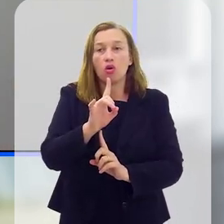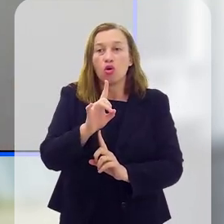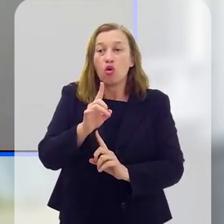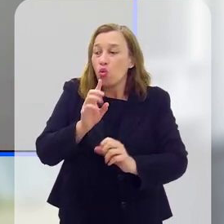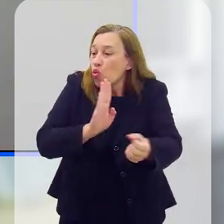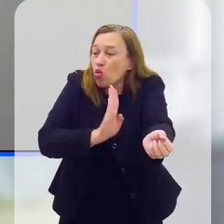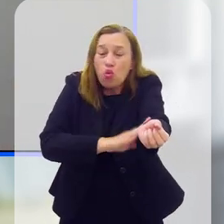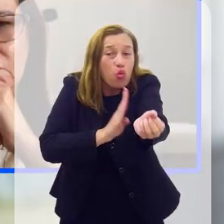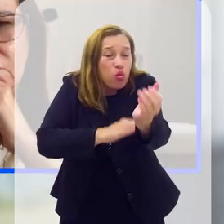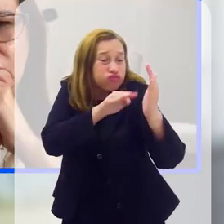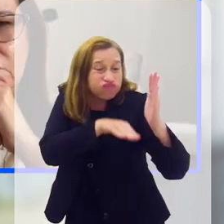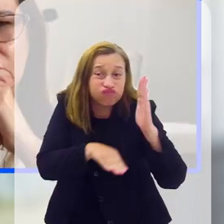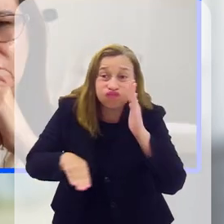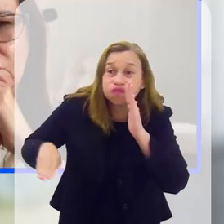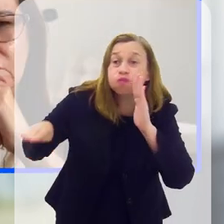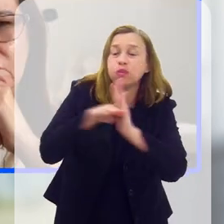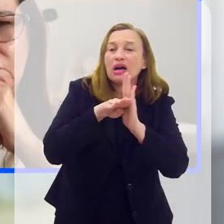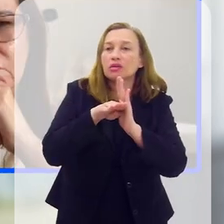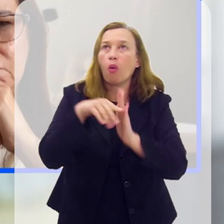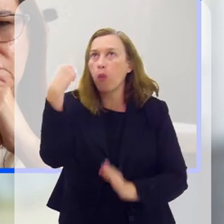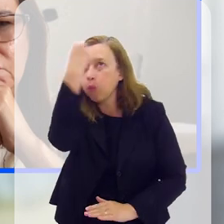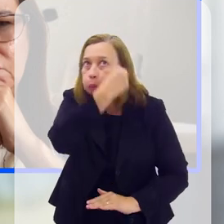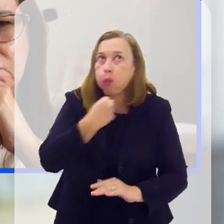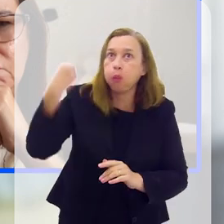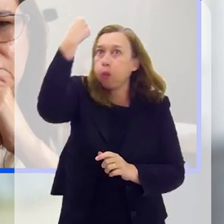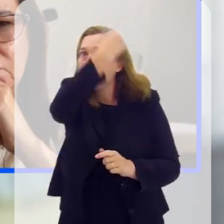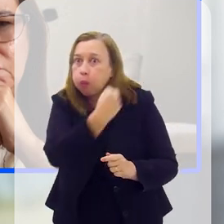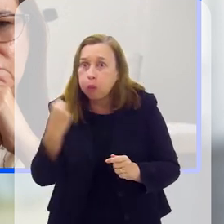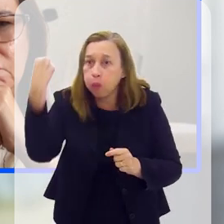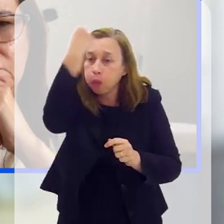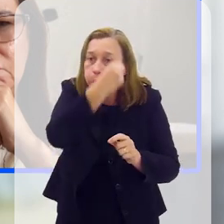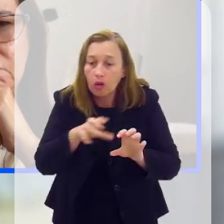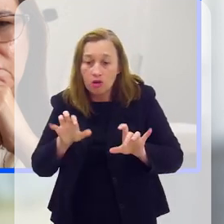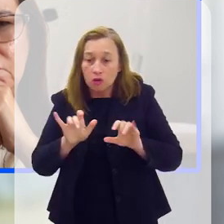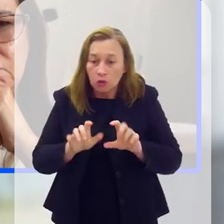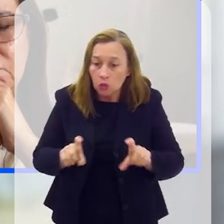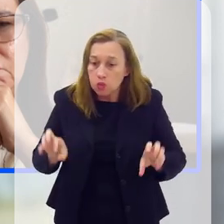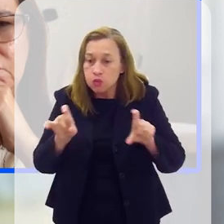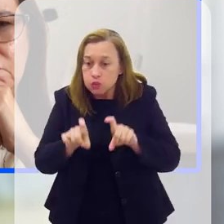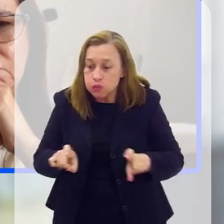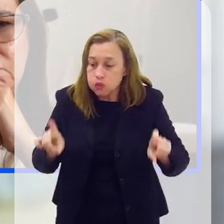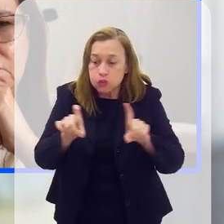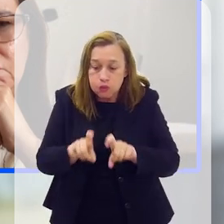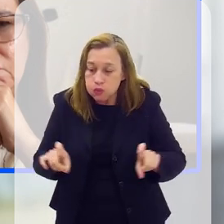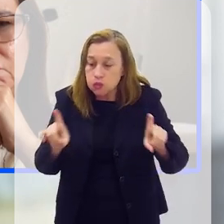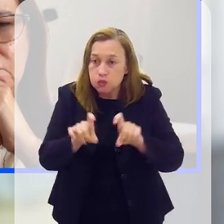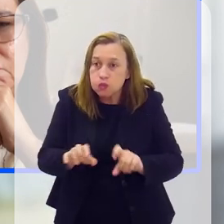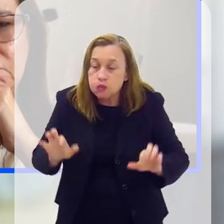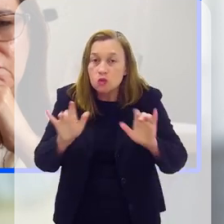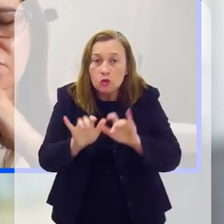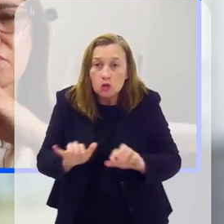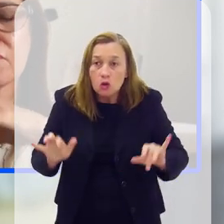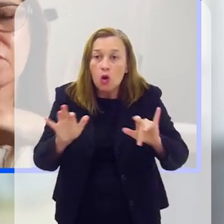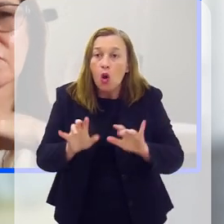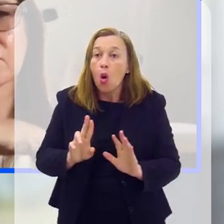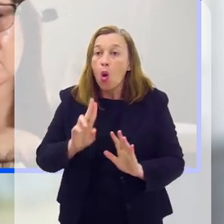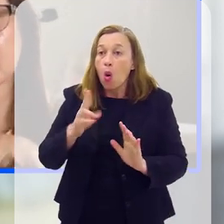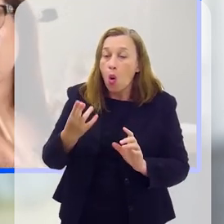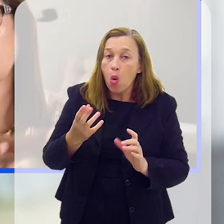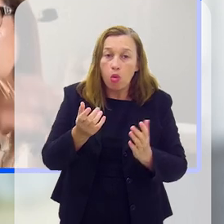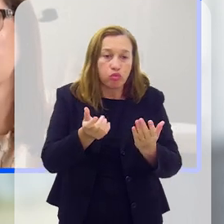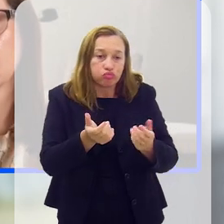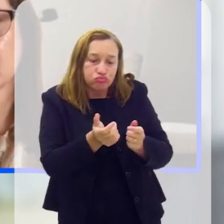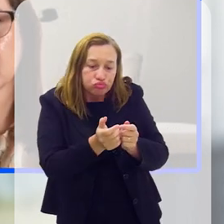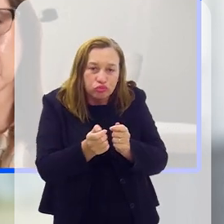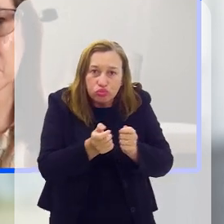excessivo e indevido. Meninos e meninas que ficam horas e mais horas ou dias dentro dos seus quartos, ou em